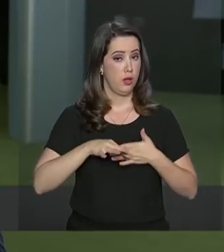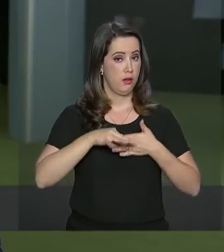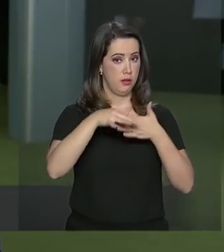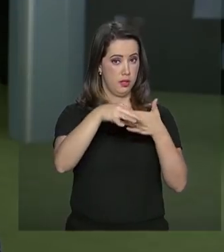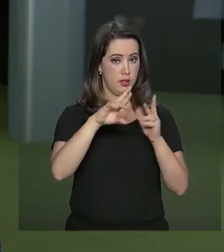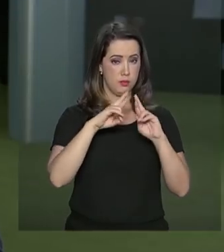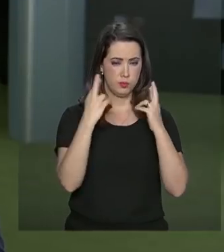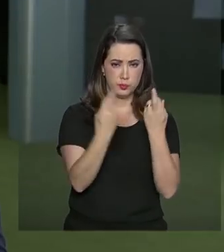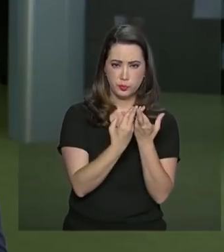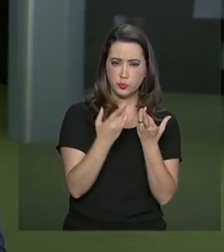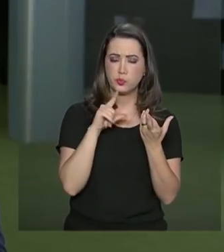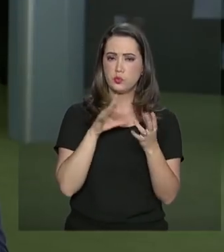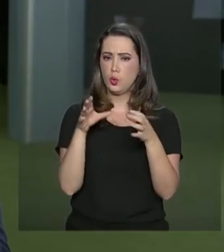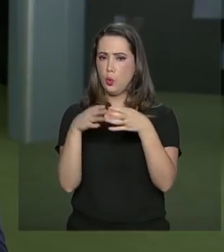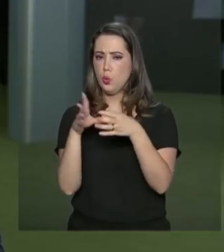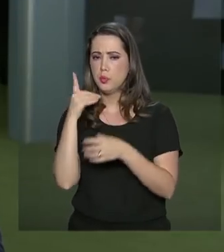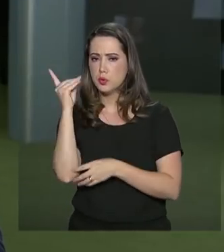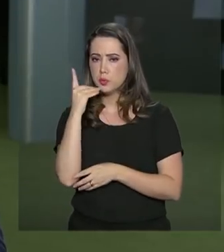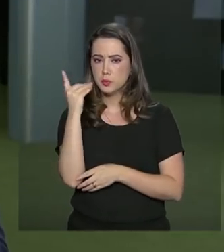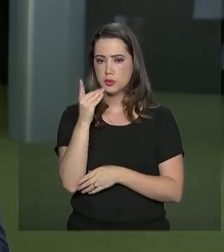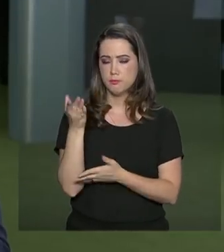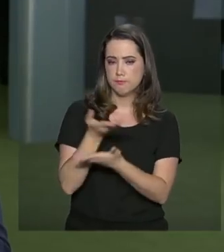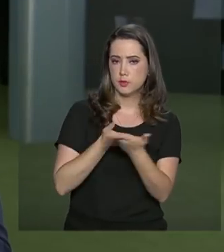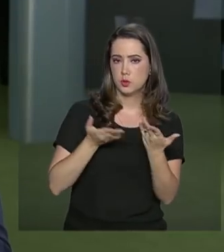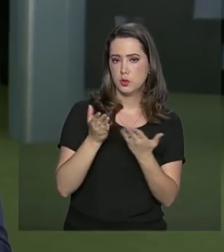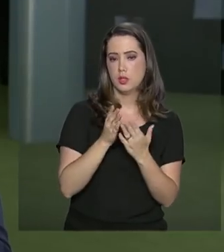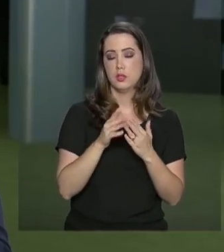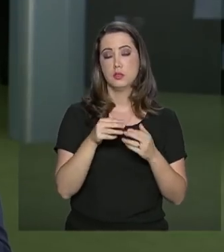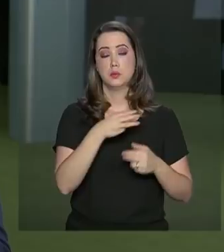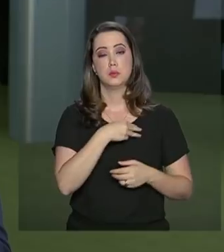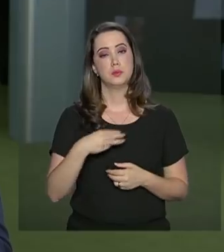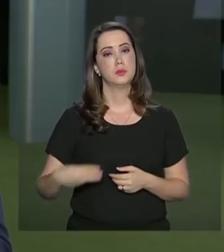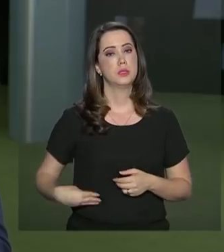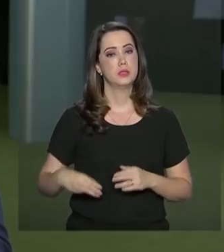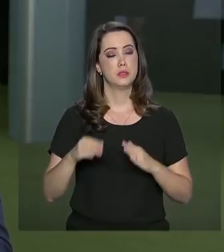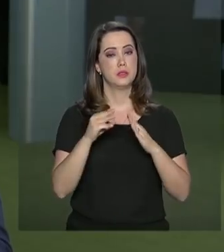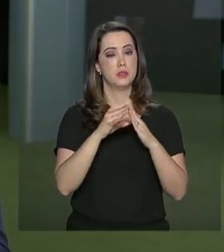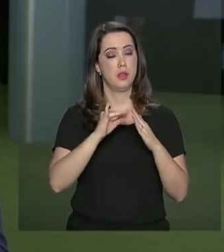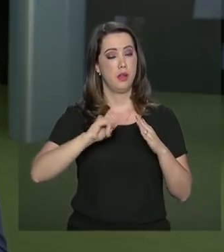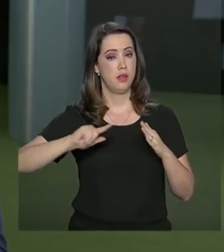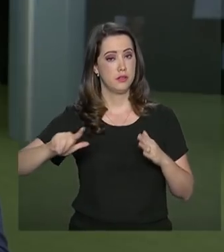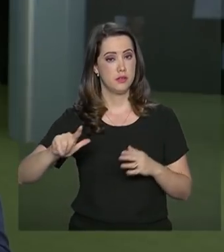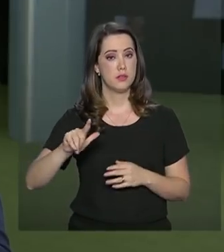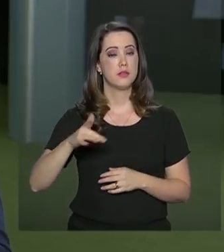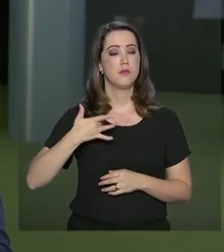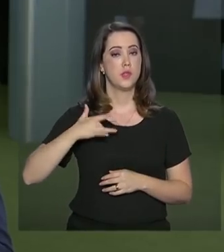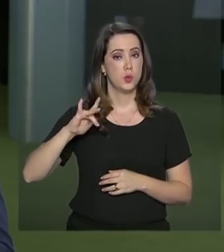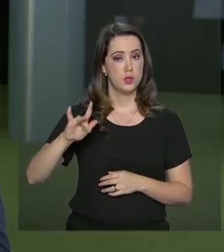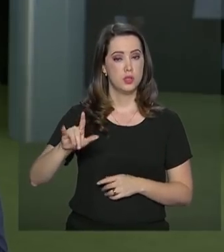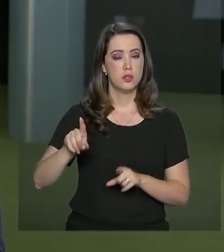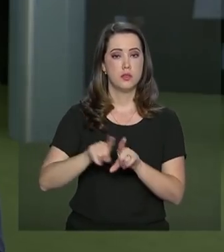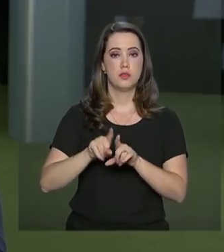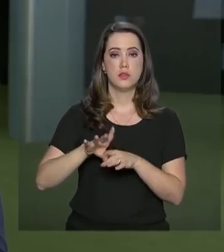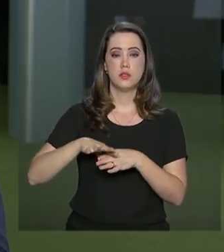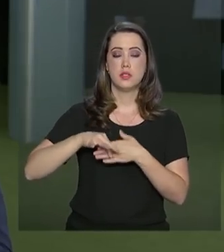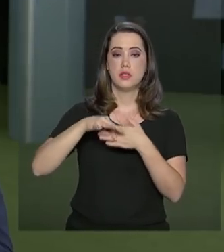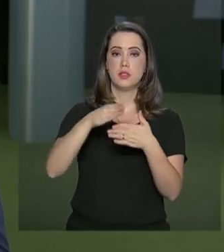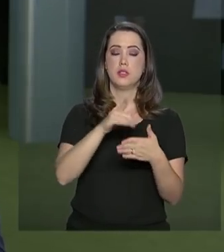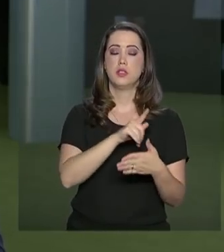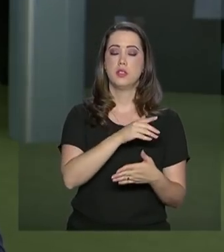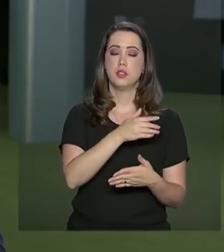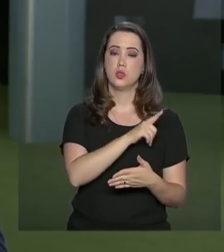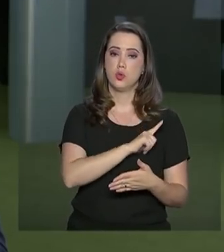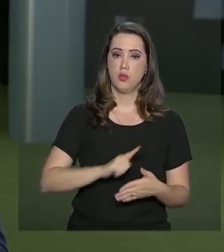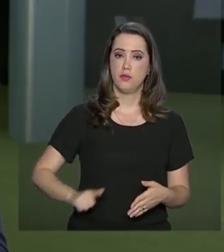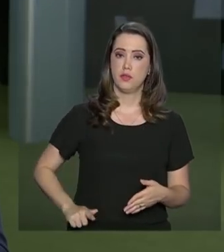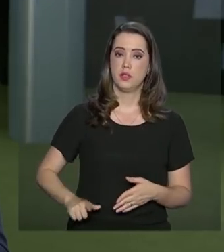e parlamentares, articulada pelo ministro da Casa Civil, Anix Lorenzoni, e a líder do governo, a